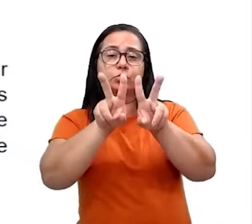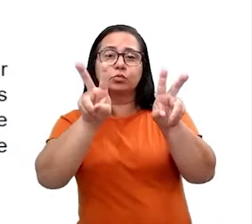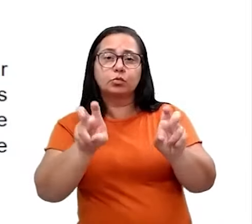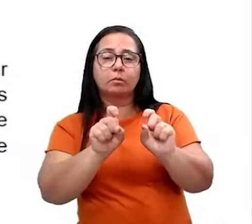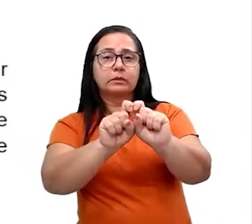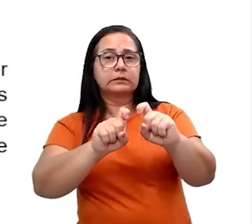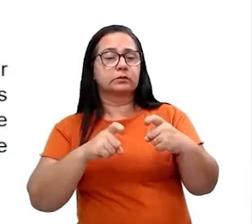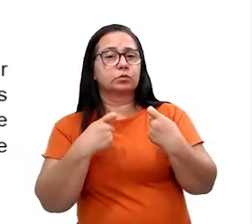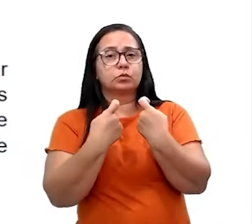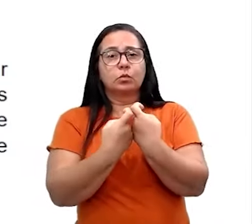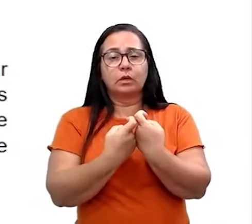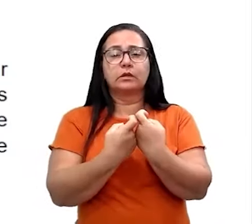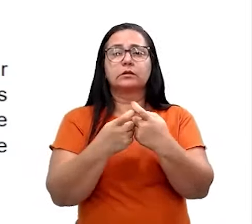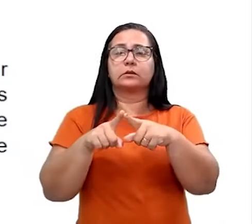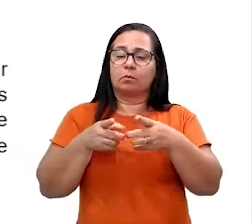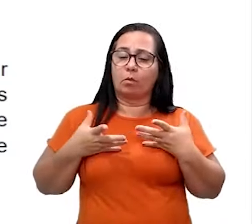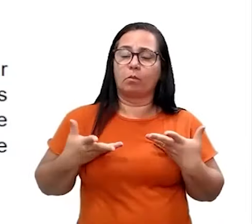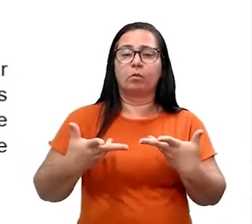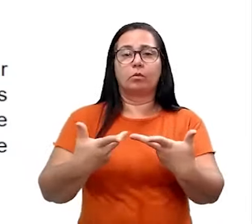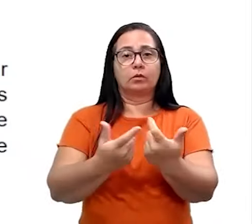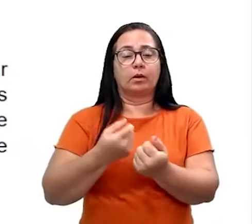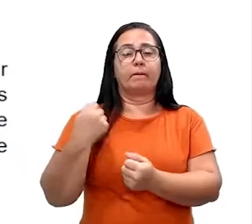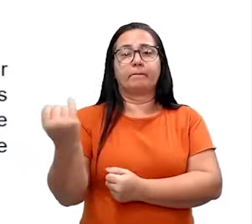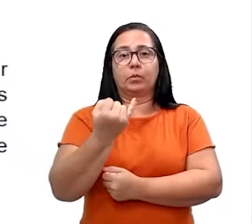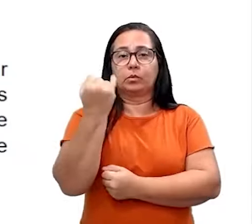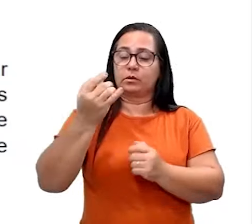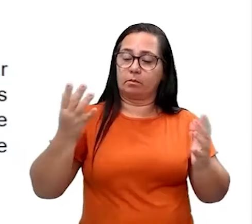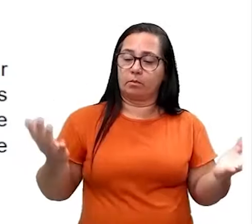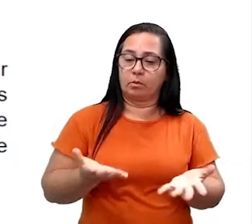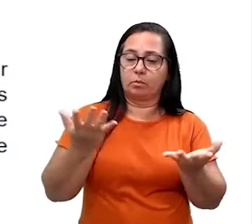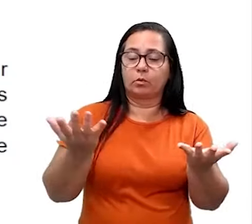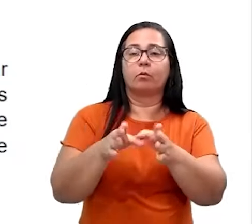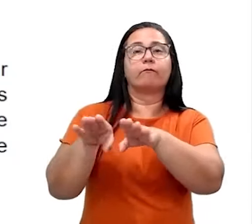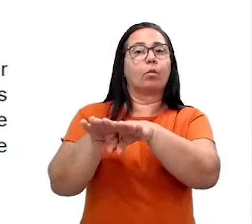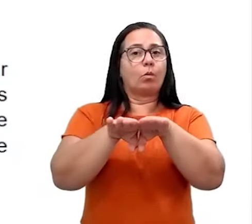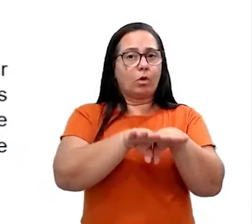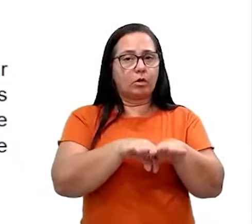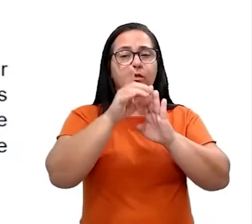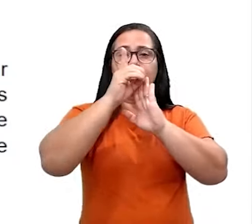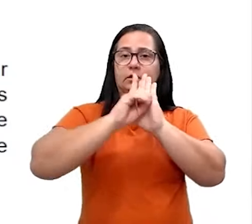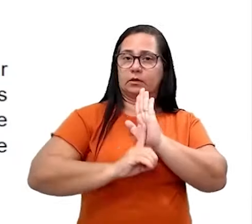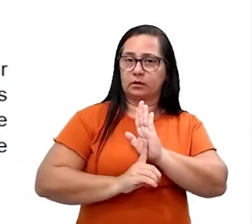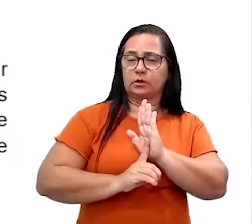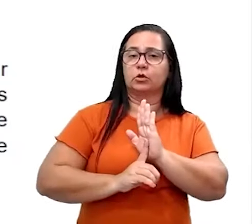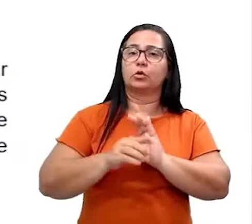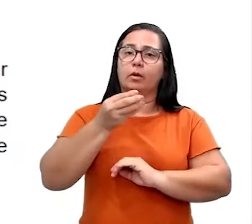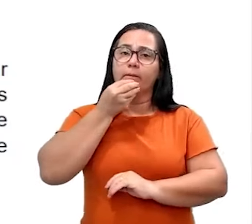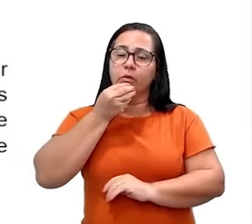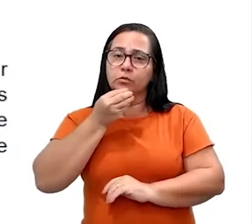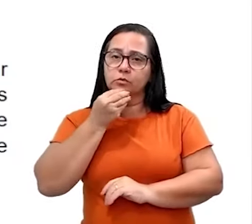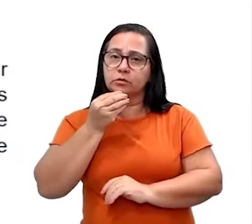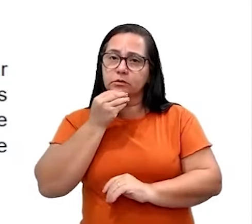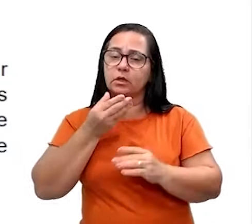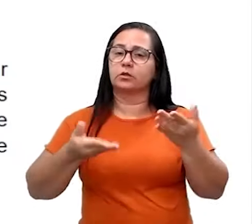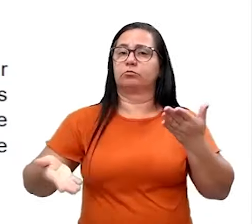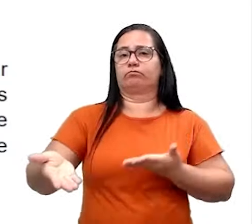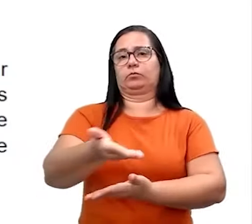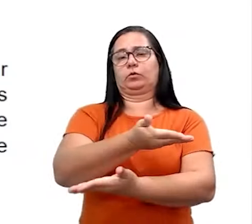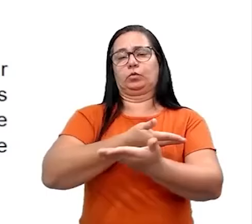e de habilidades. É essencial para promover a igualdade de direito e oportunidades a todos.